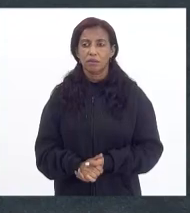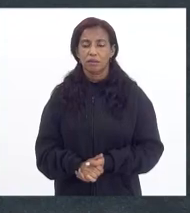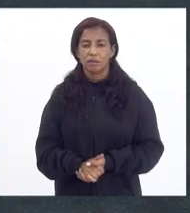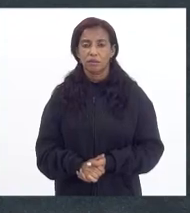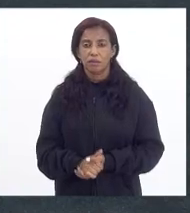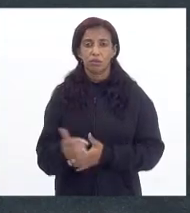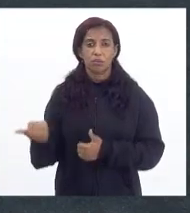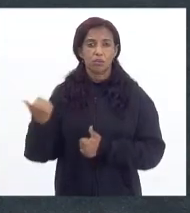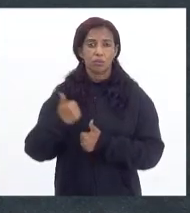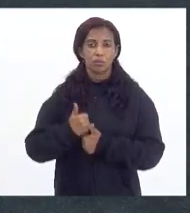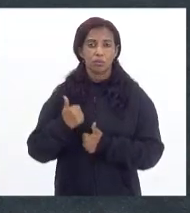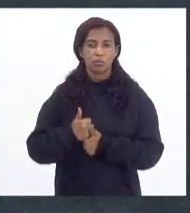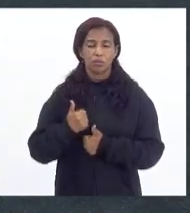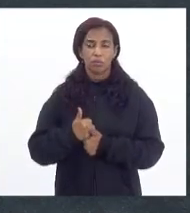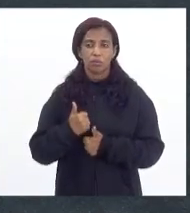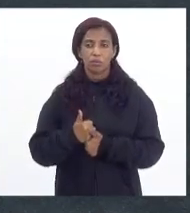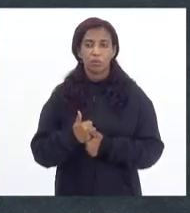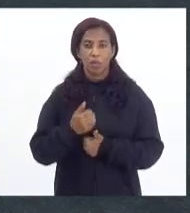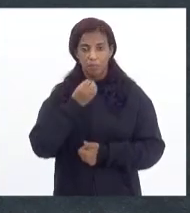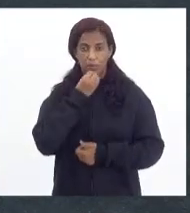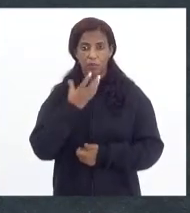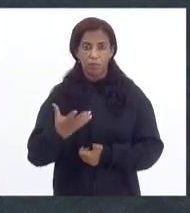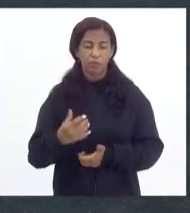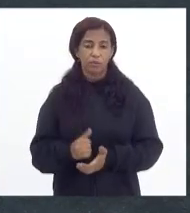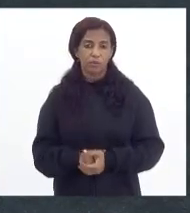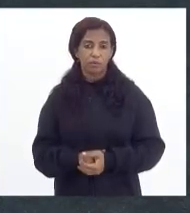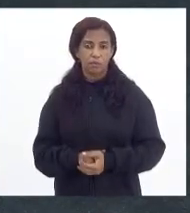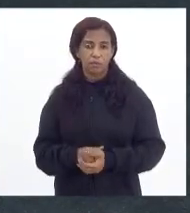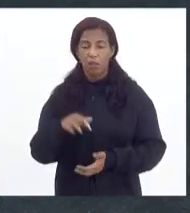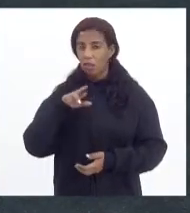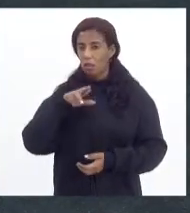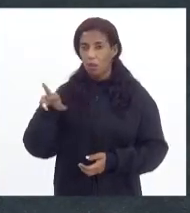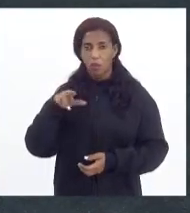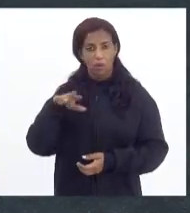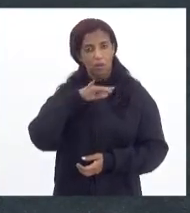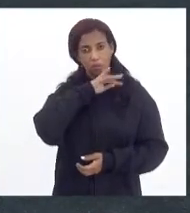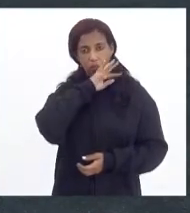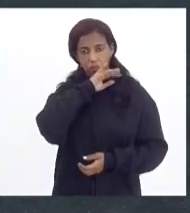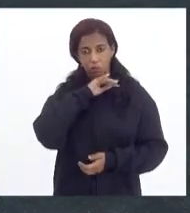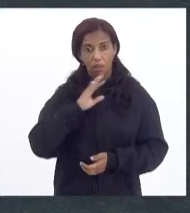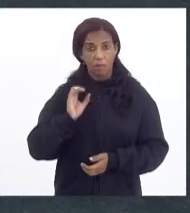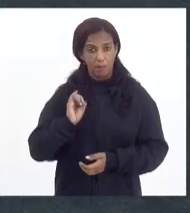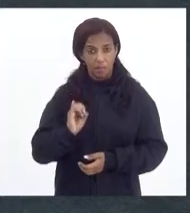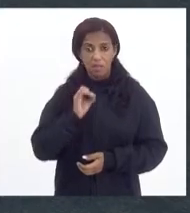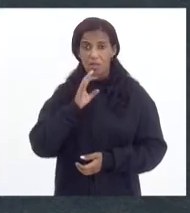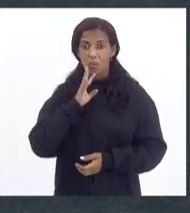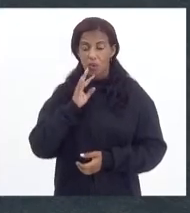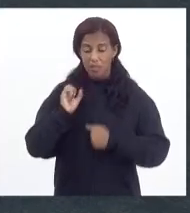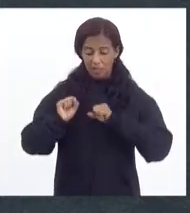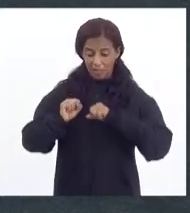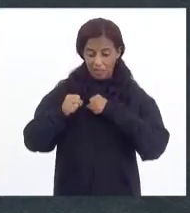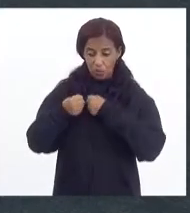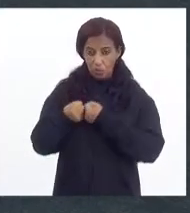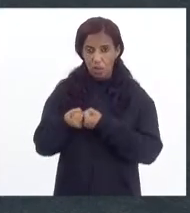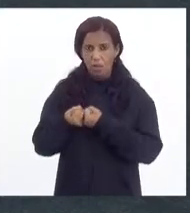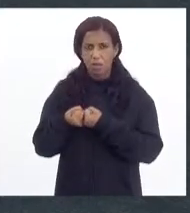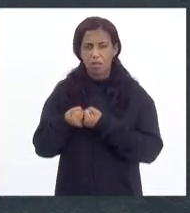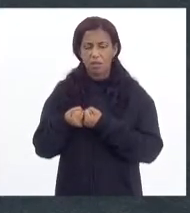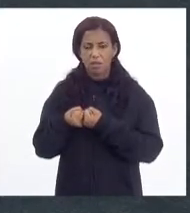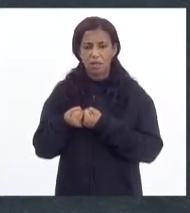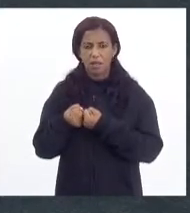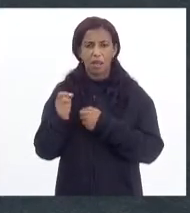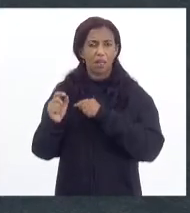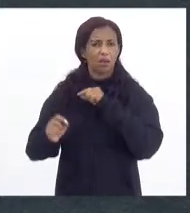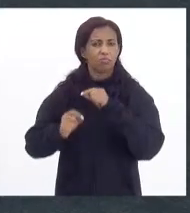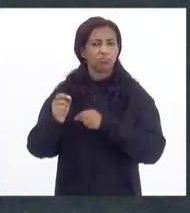o substitutivo é bom, não é ruim, mas a gente conhecer, dar segurança ao que a gente quer,